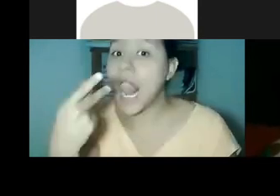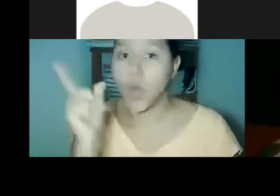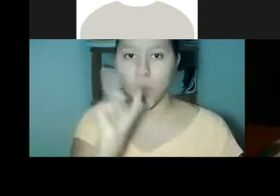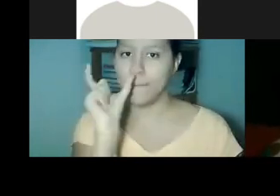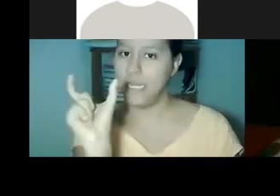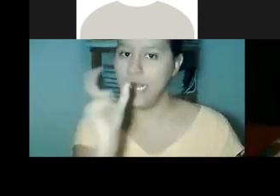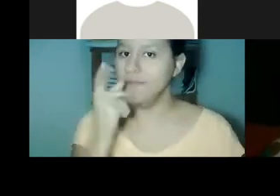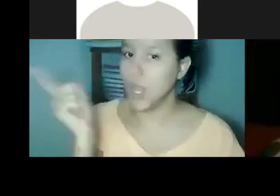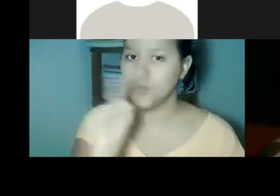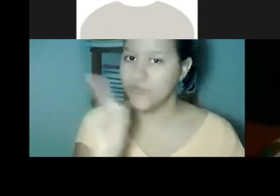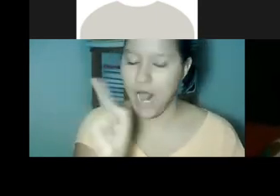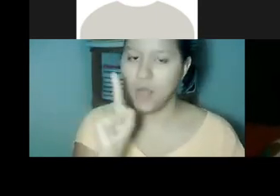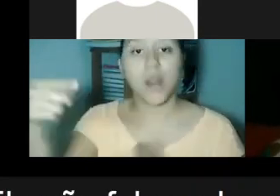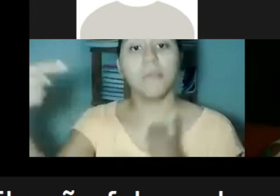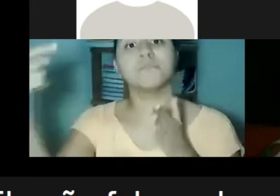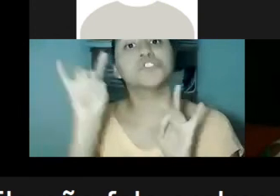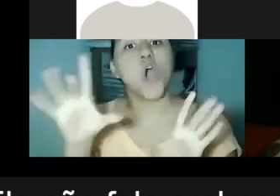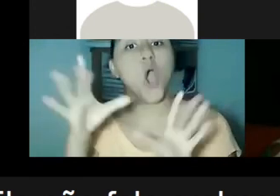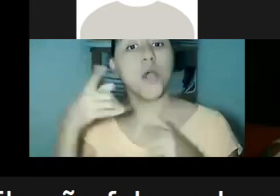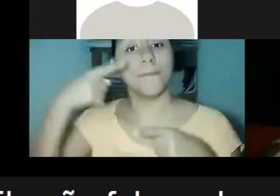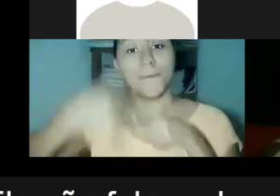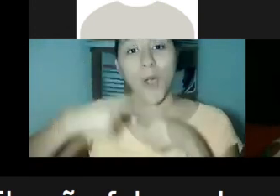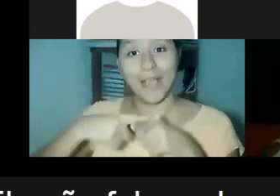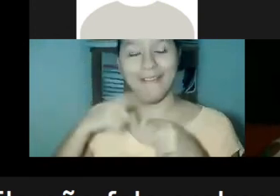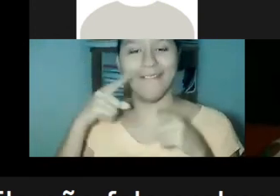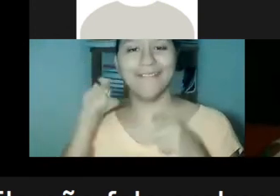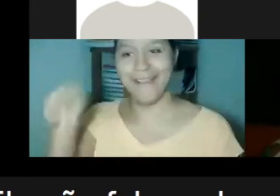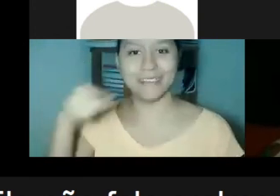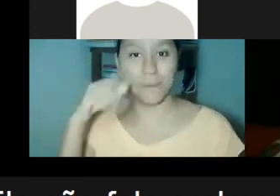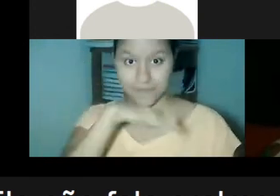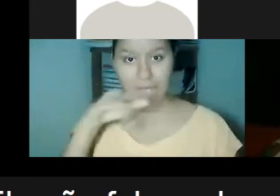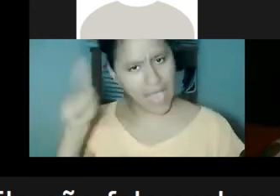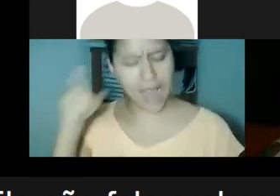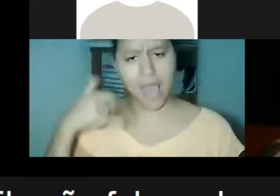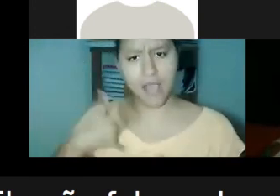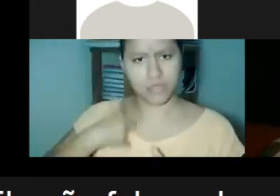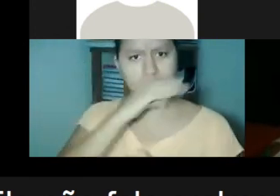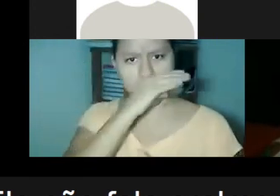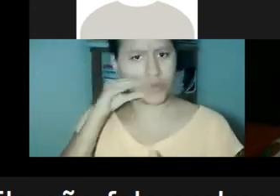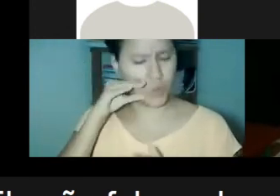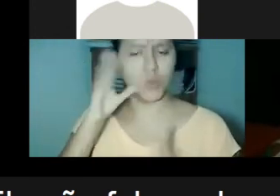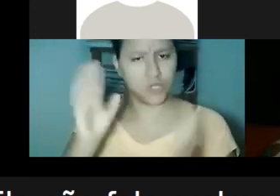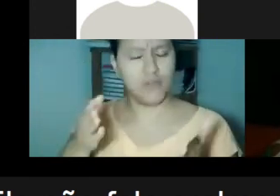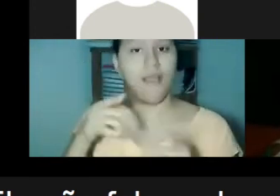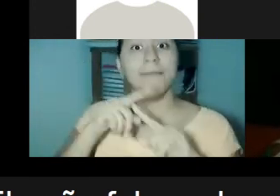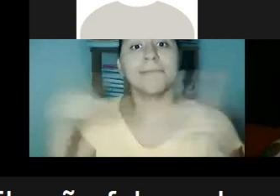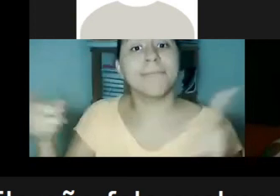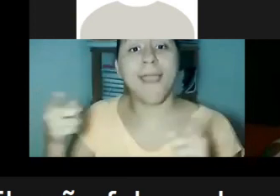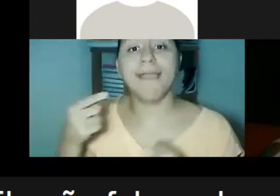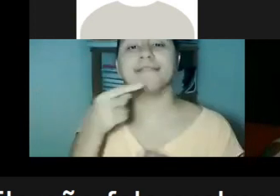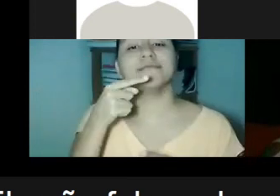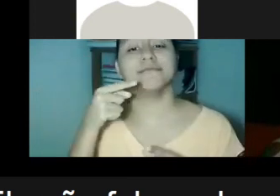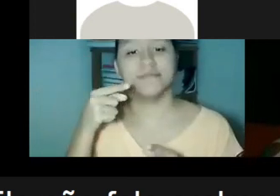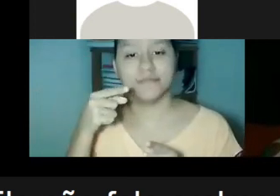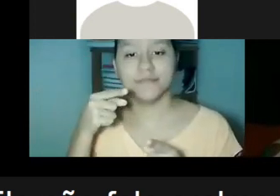ele não fala nem libras ele não